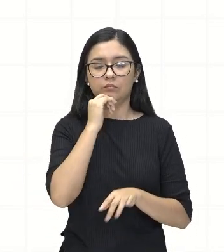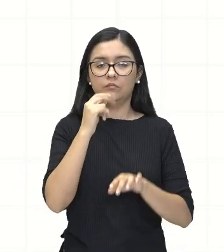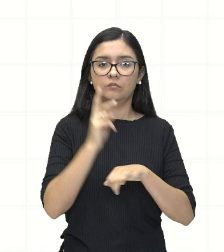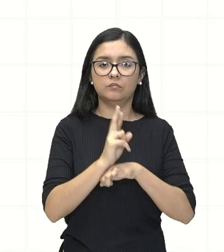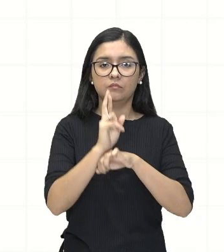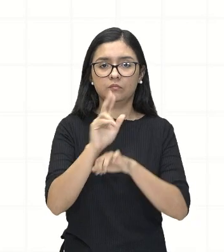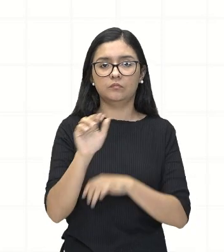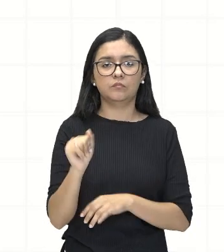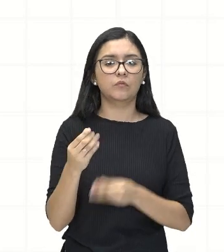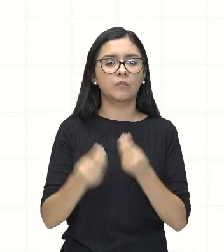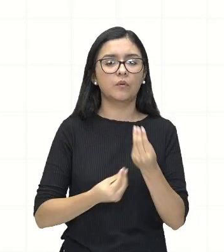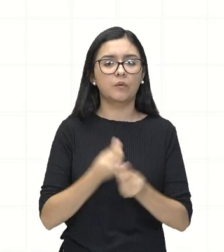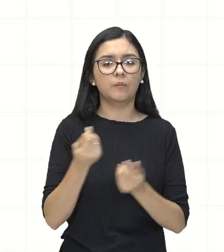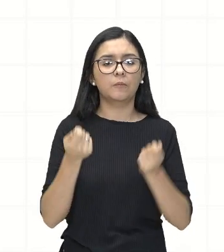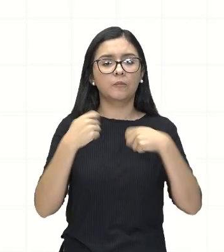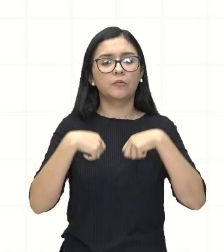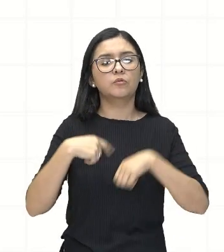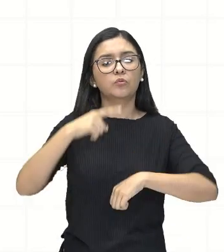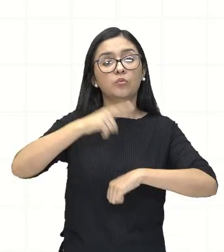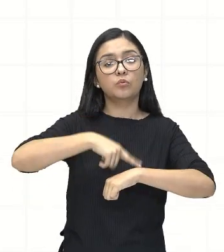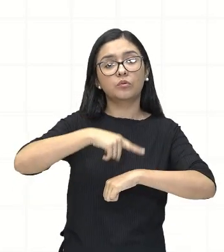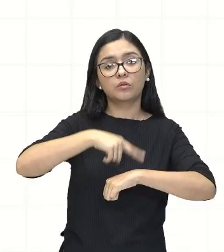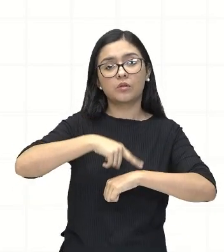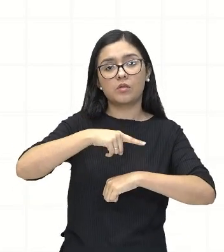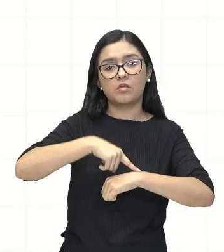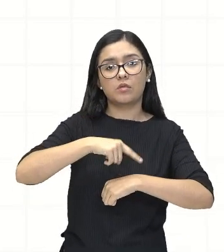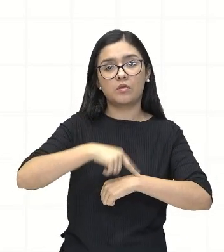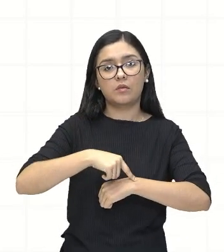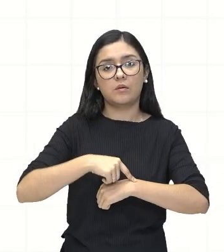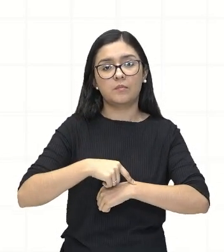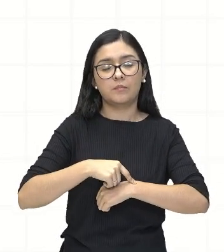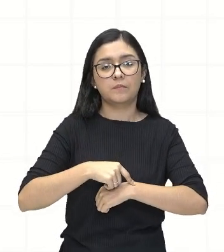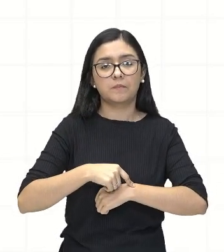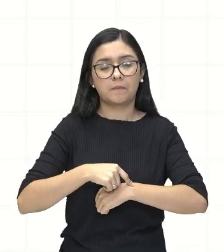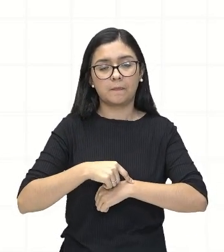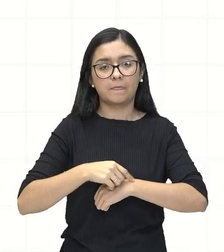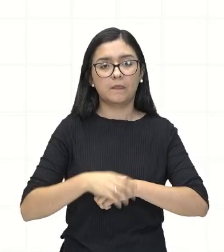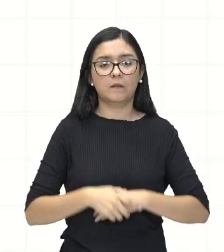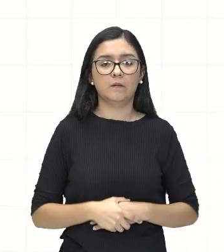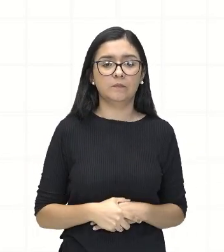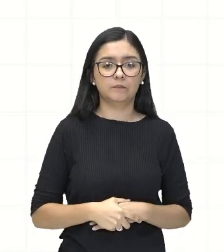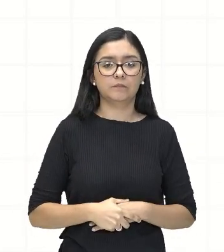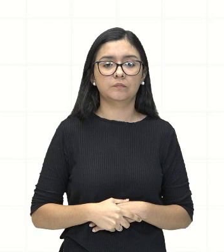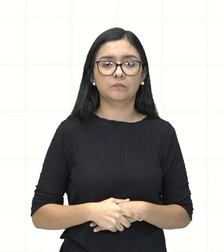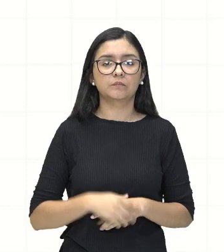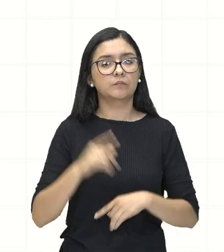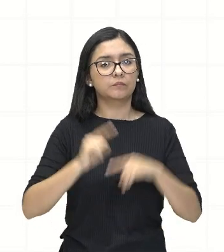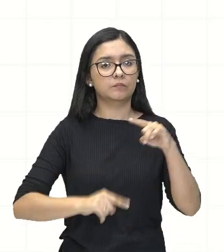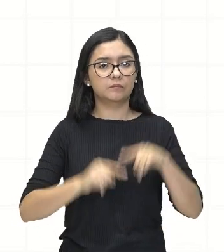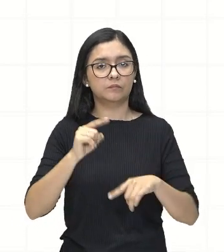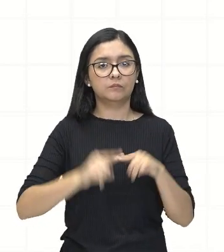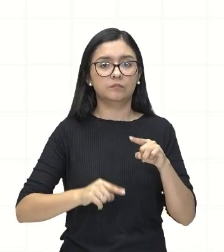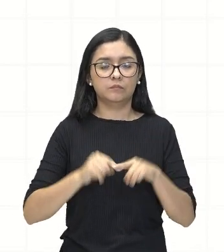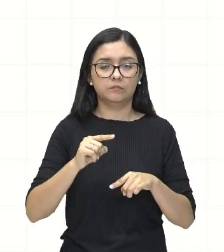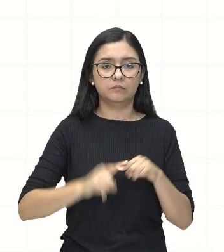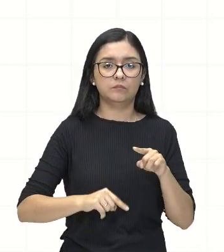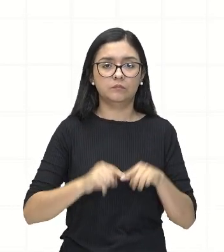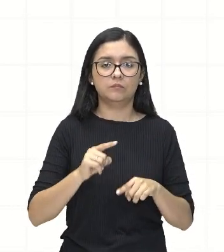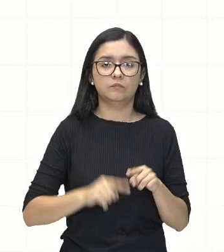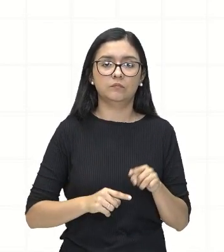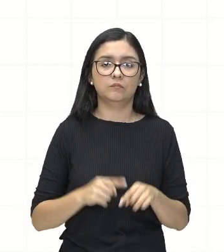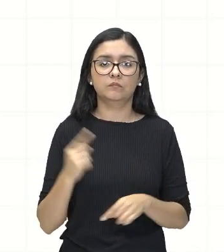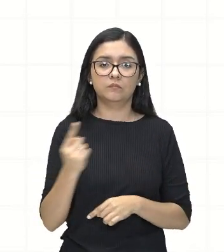podemos determinar o tempo que levará para o projétil atingir o